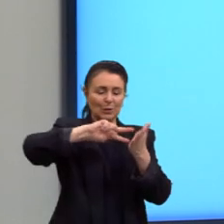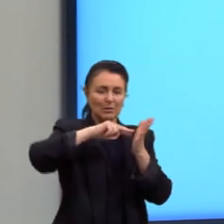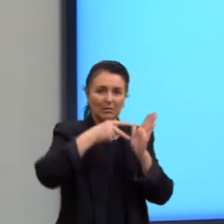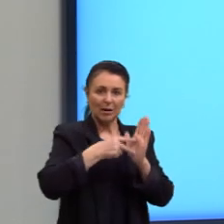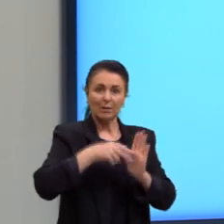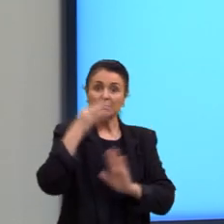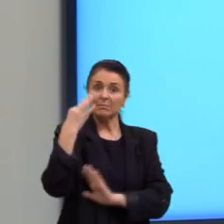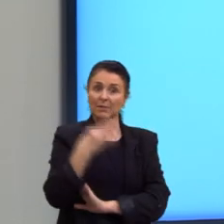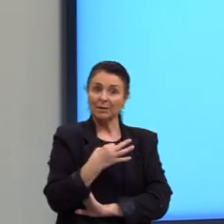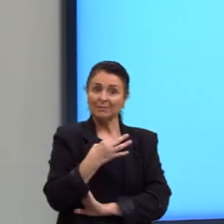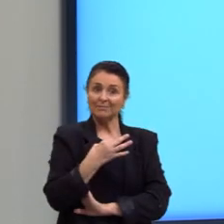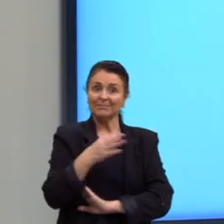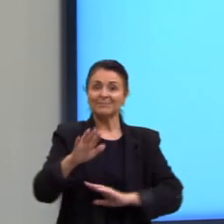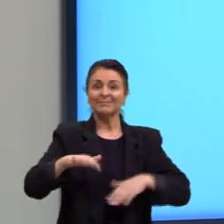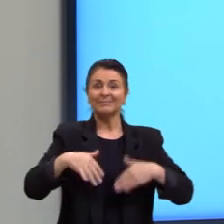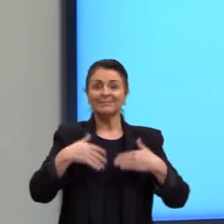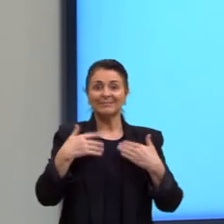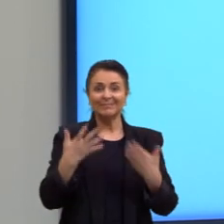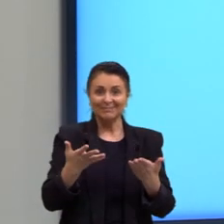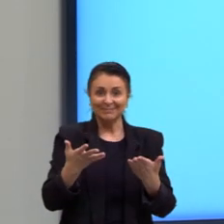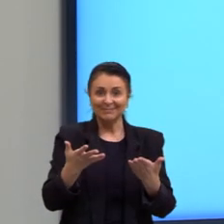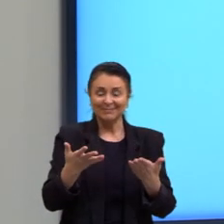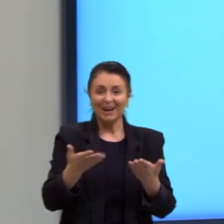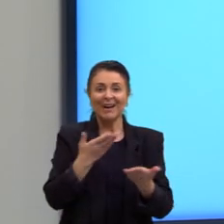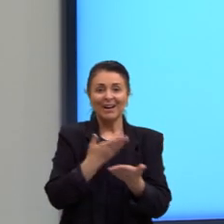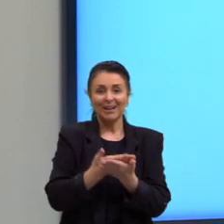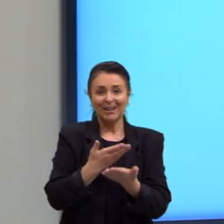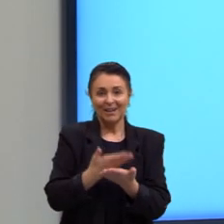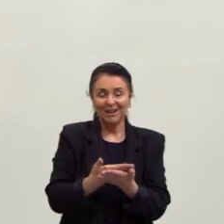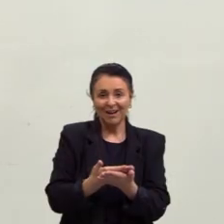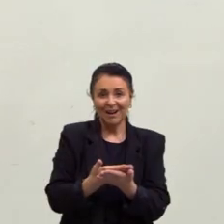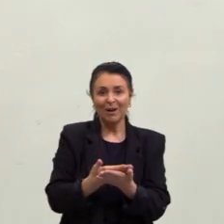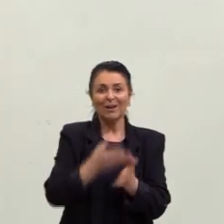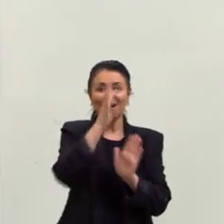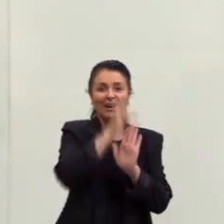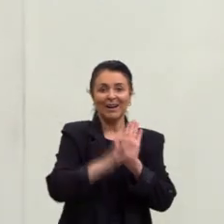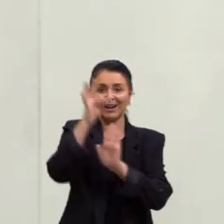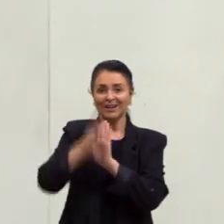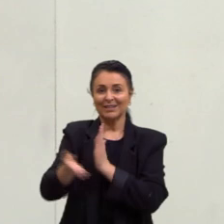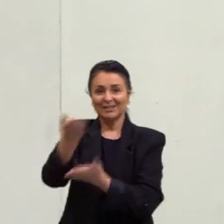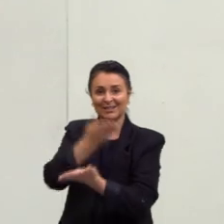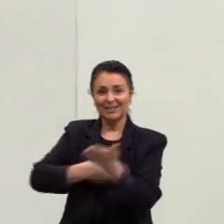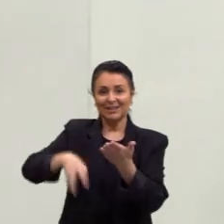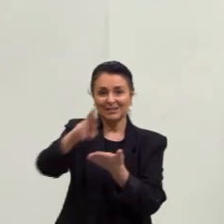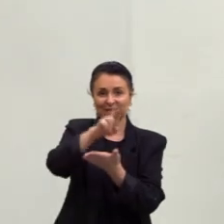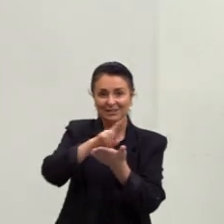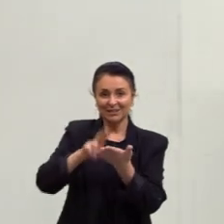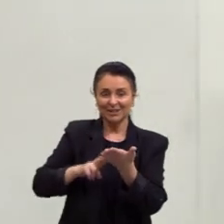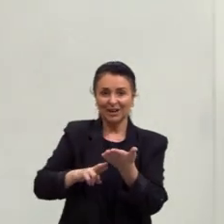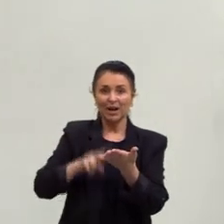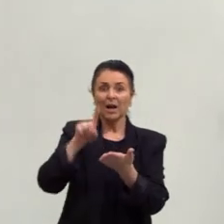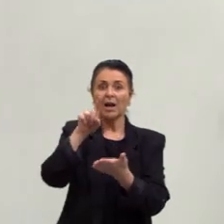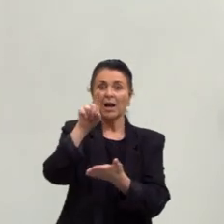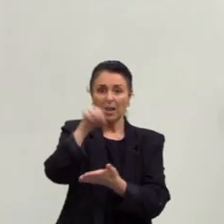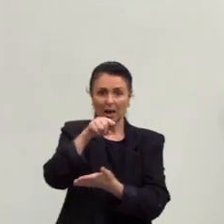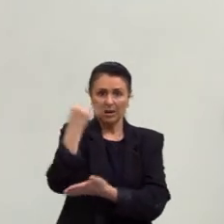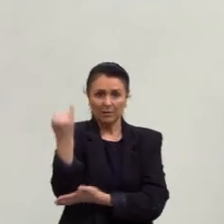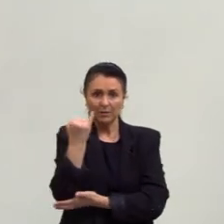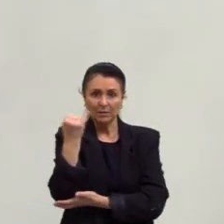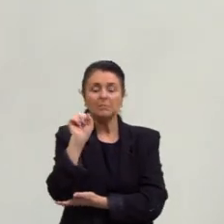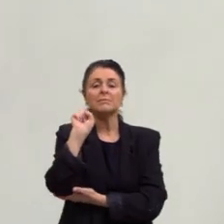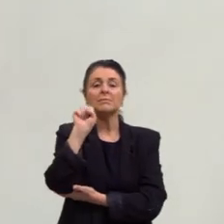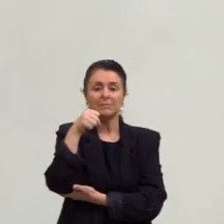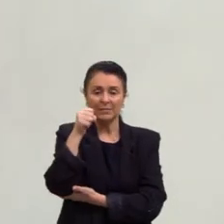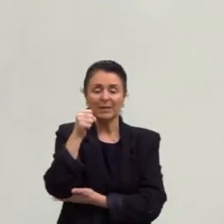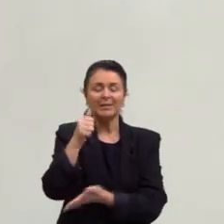Certo? Então, essa foi a nossa aula sobre intertextualidade na redação, ela é importante? Sim,